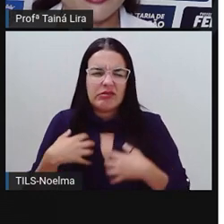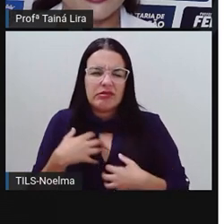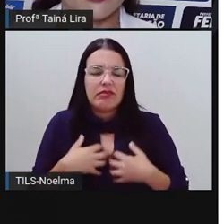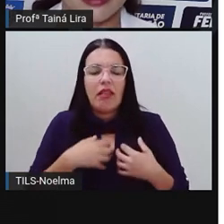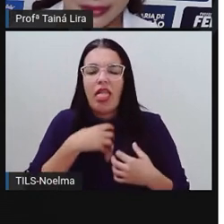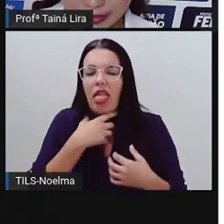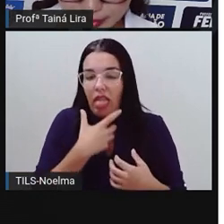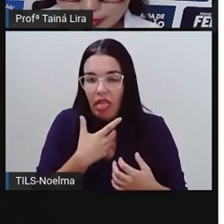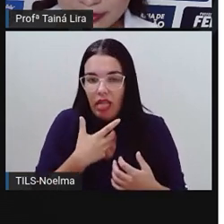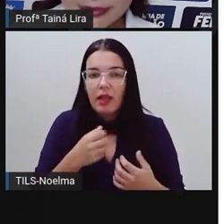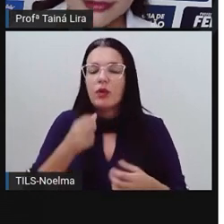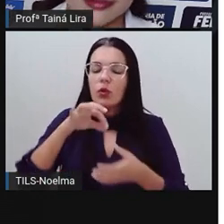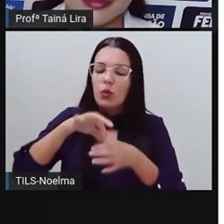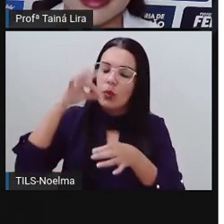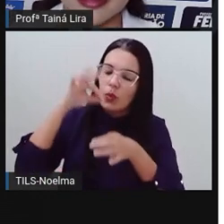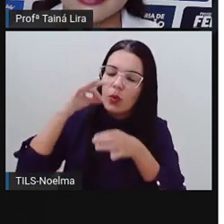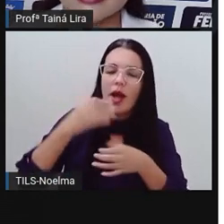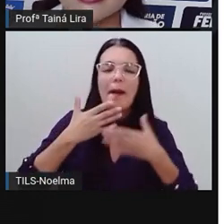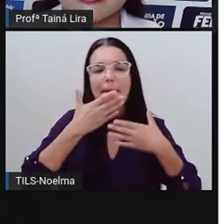alivia, tá bom?